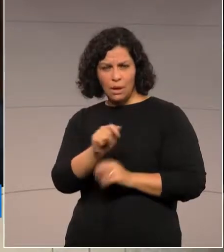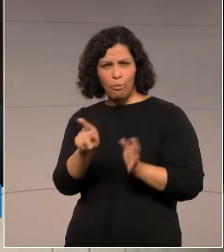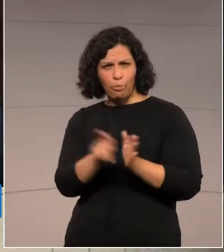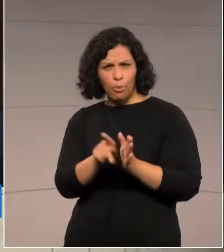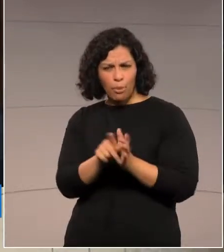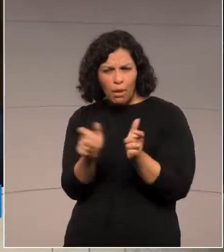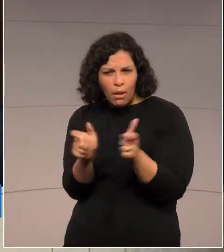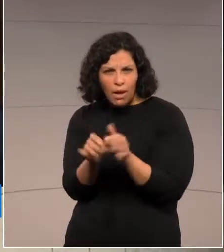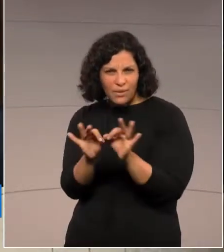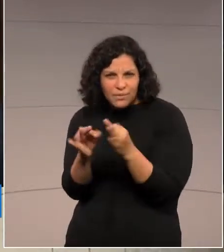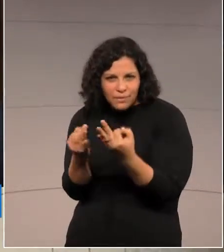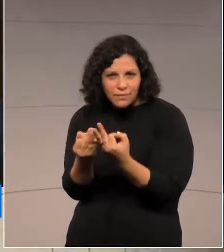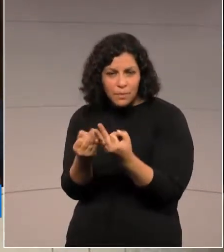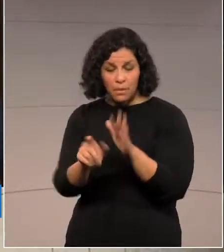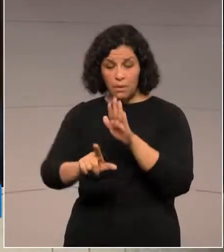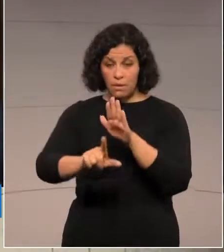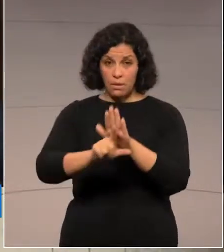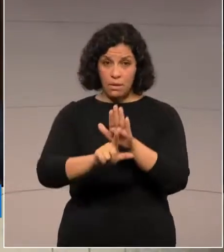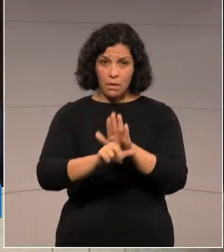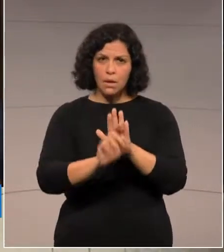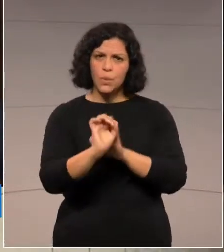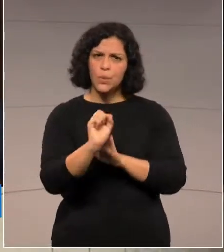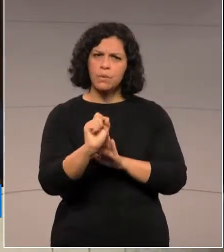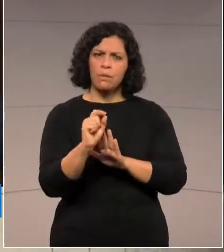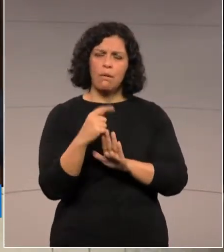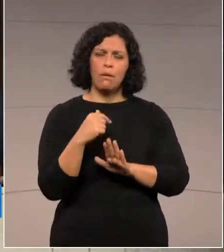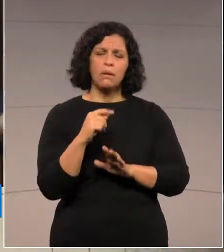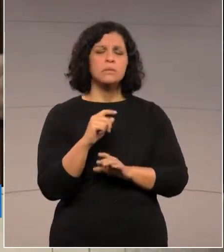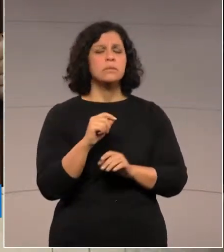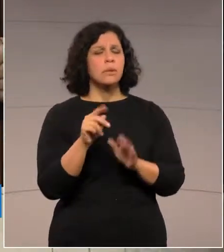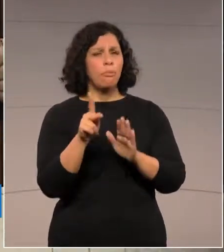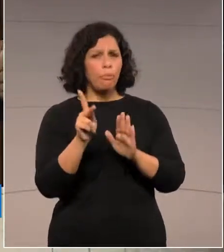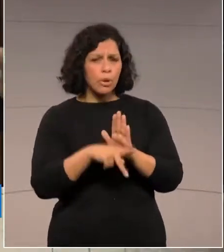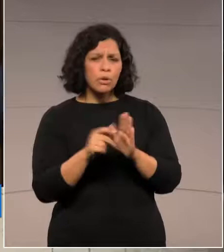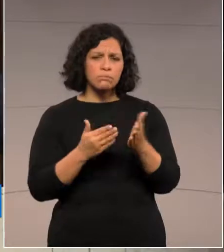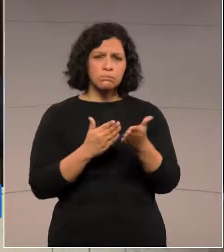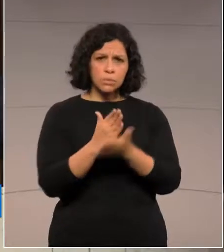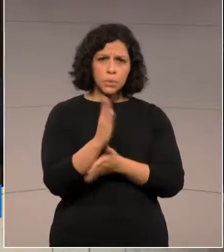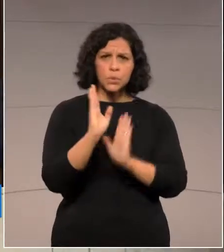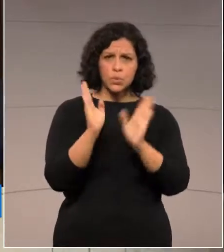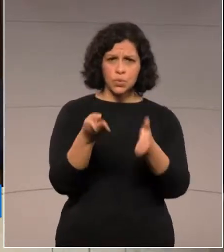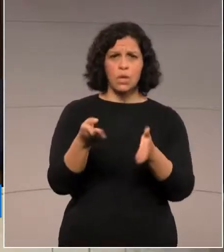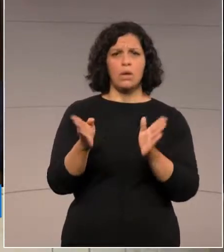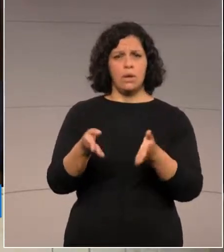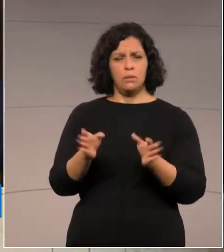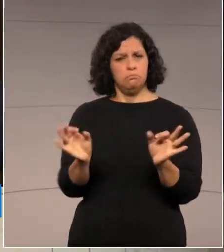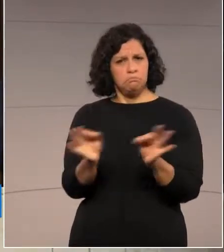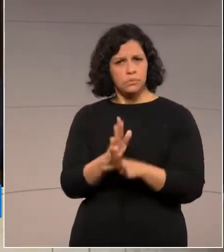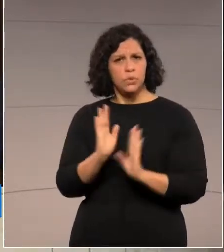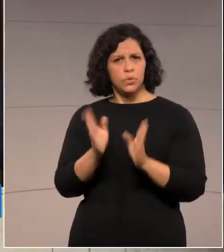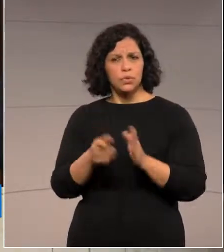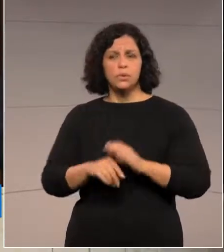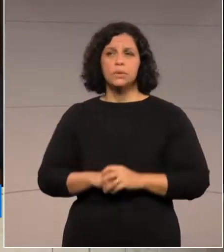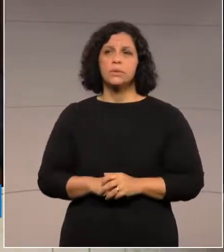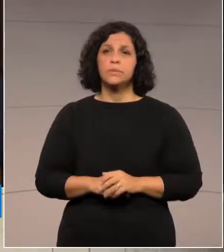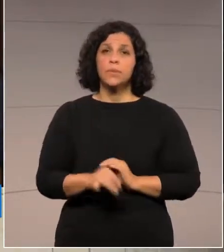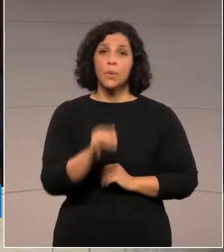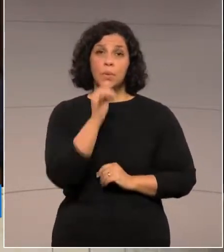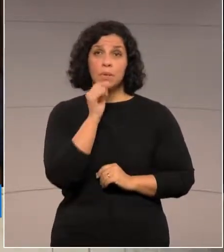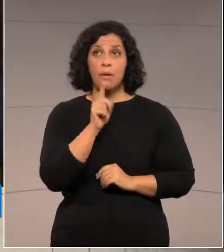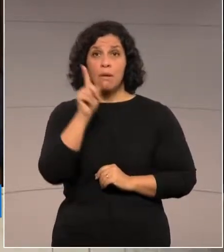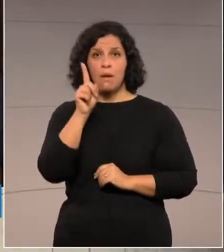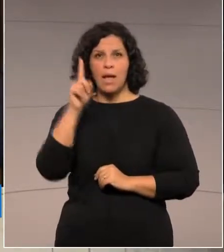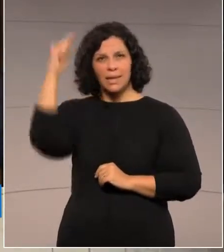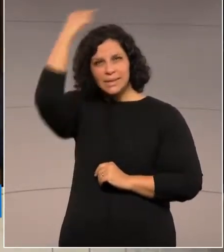Lei, a exemplo desse projeto, já foi aprovada, por exemplo, no Espírito